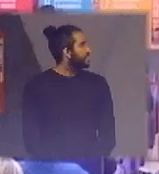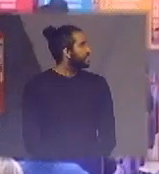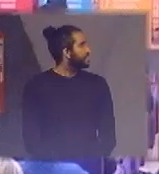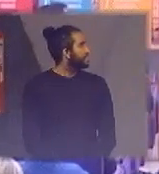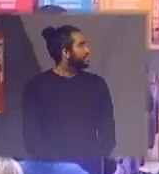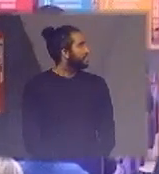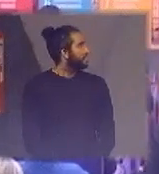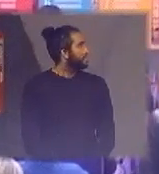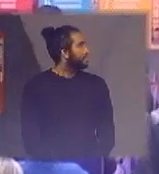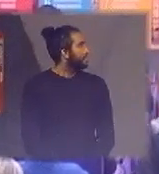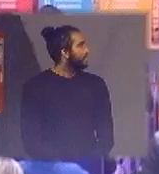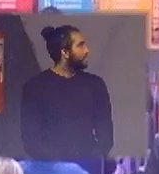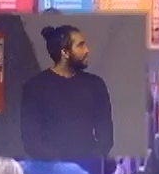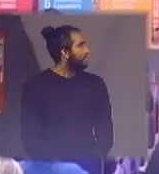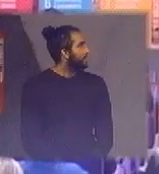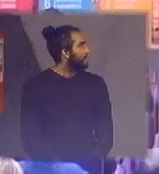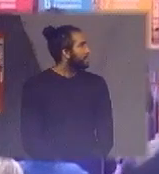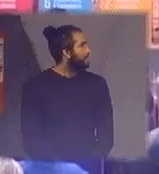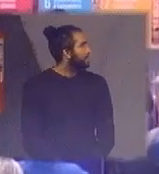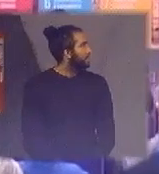para reclamento de eletroeletrônicos